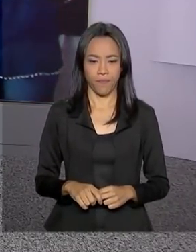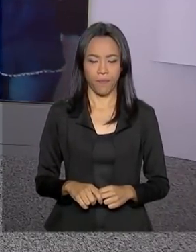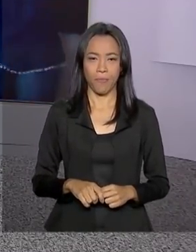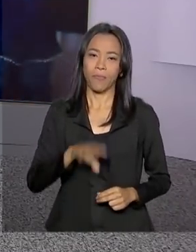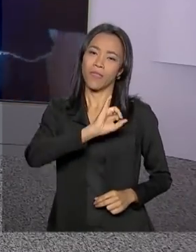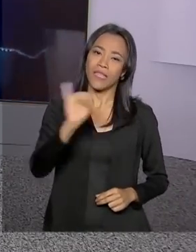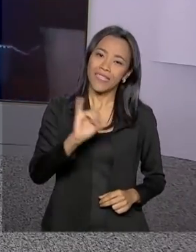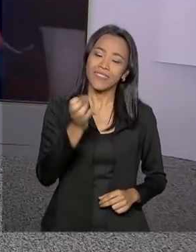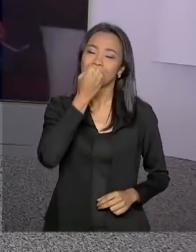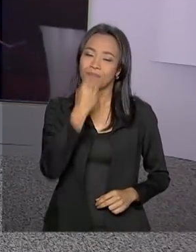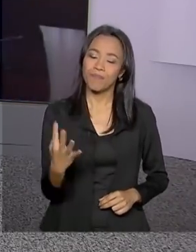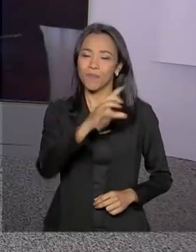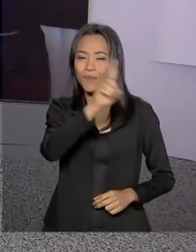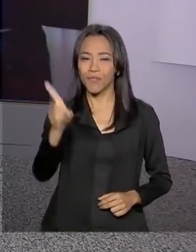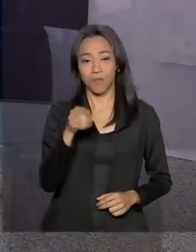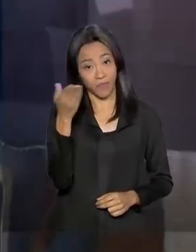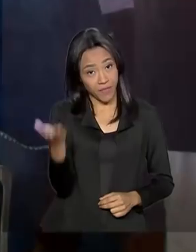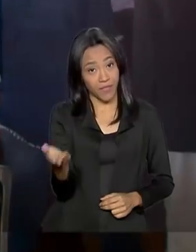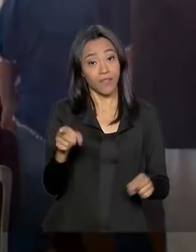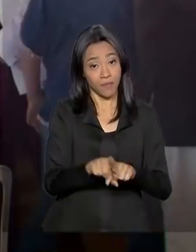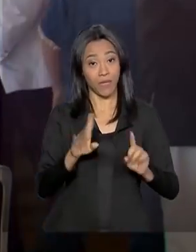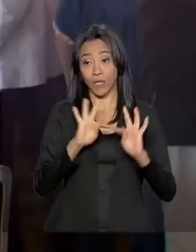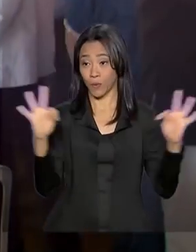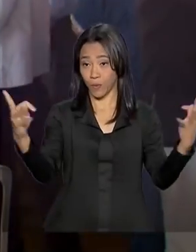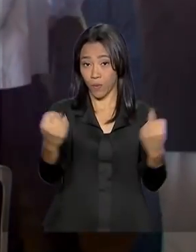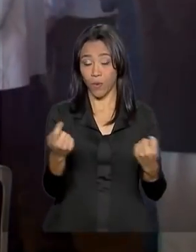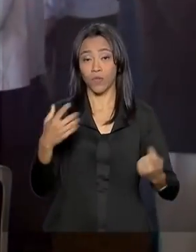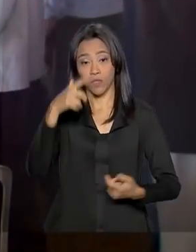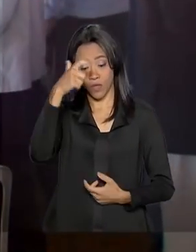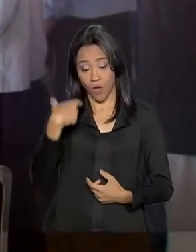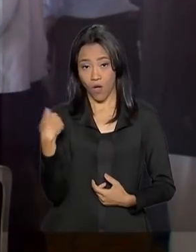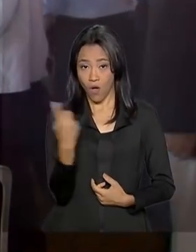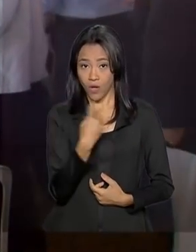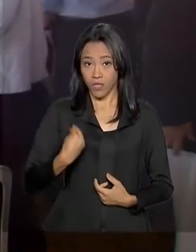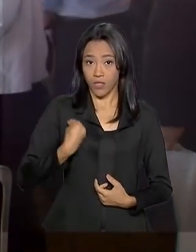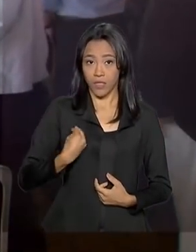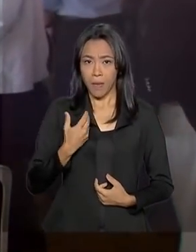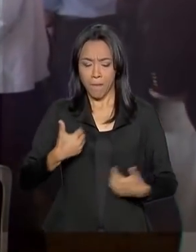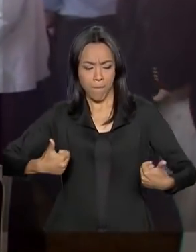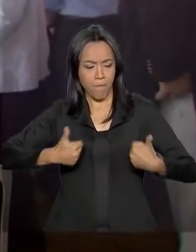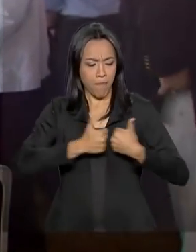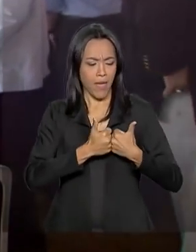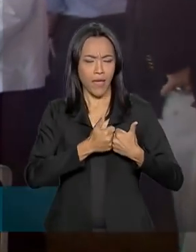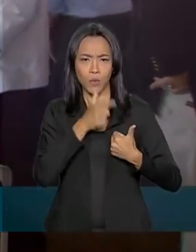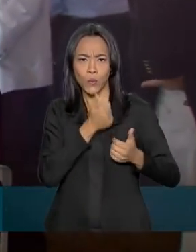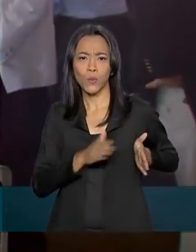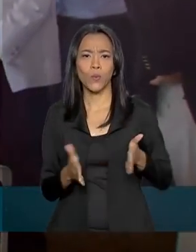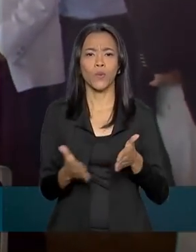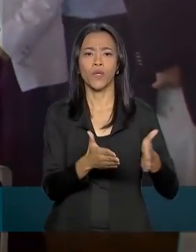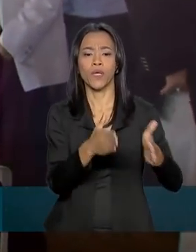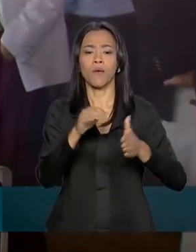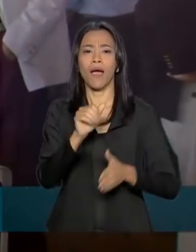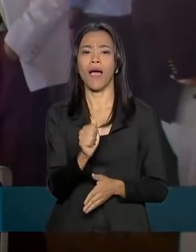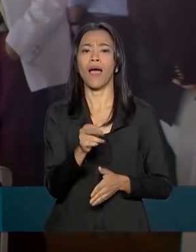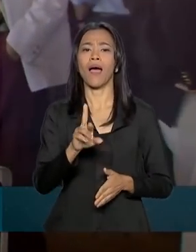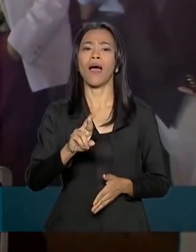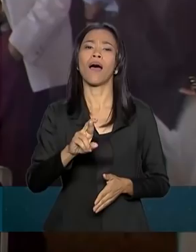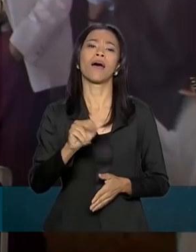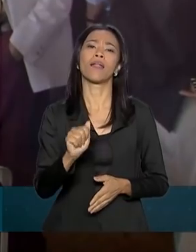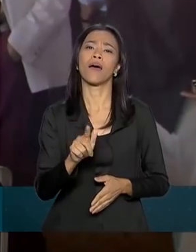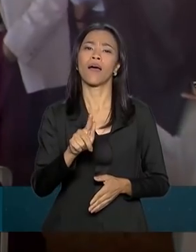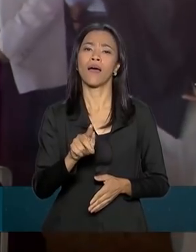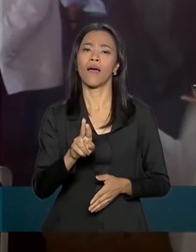Oi, Carla, bom dia para você, bom dia a todos. Nós estamos aqui às margens do Rio Aragarças. Fica bem aqui à minha direita para